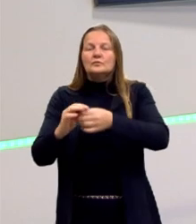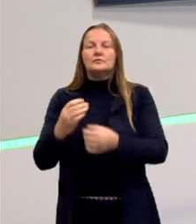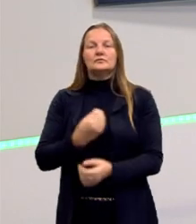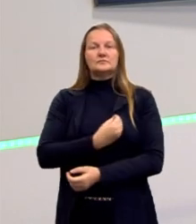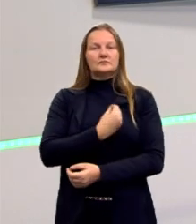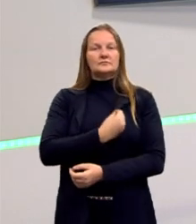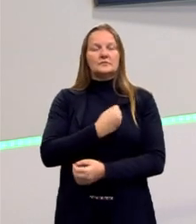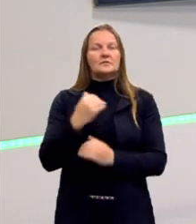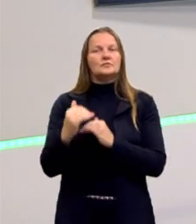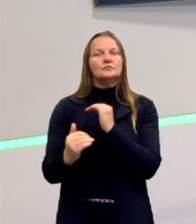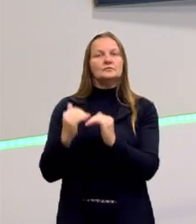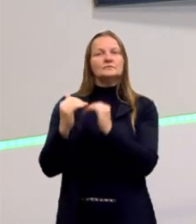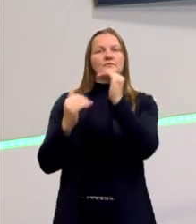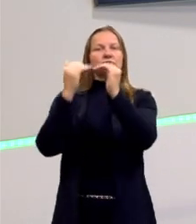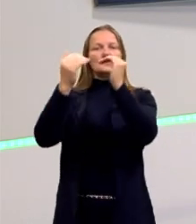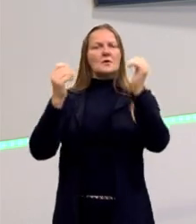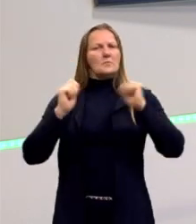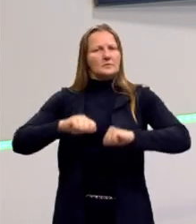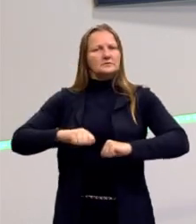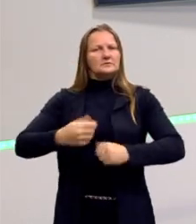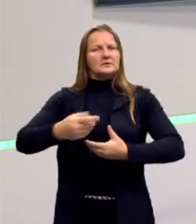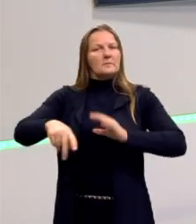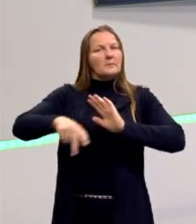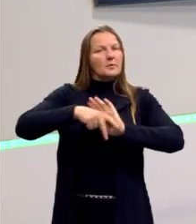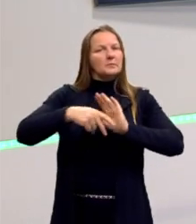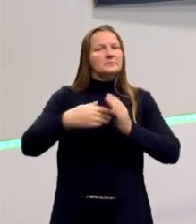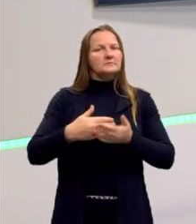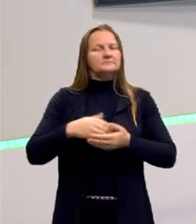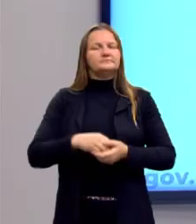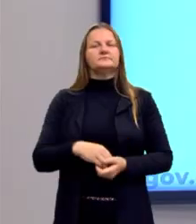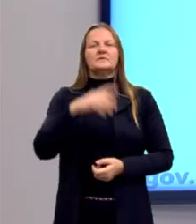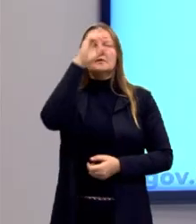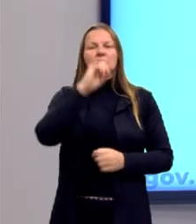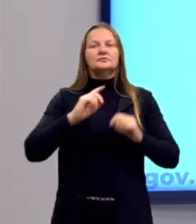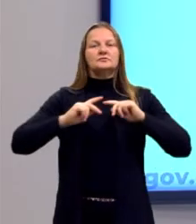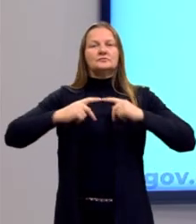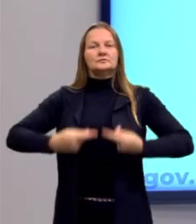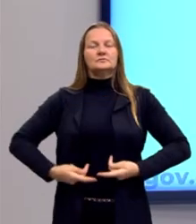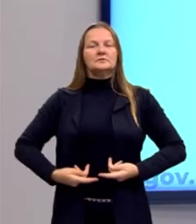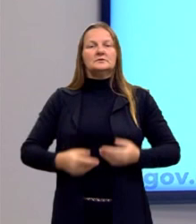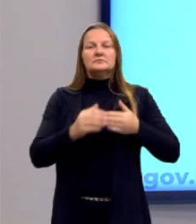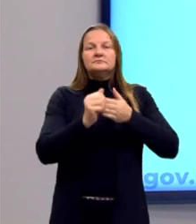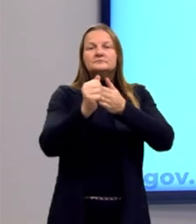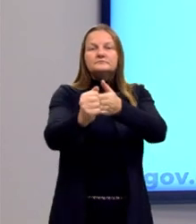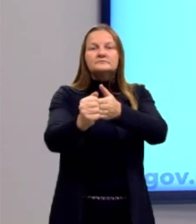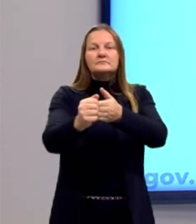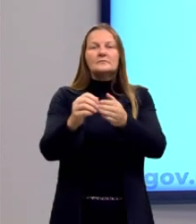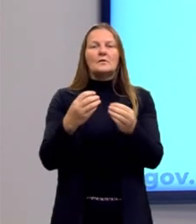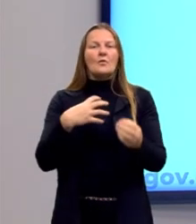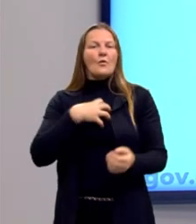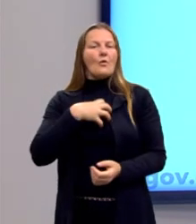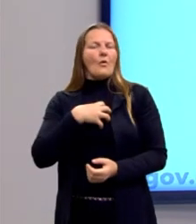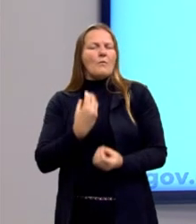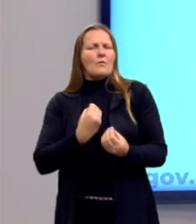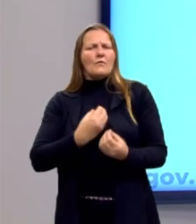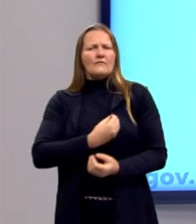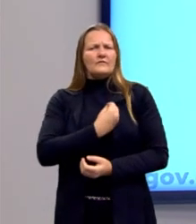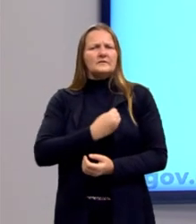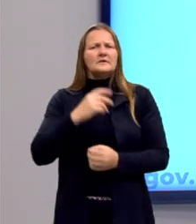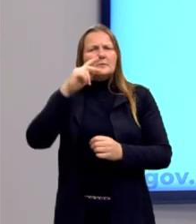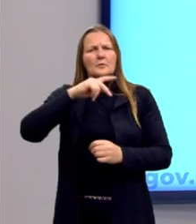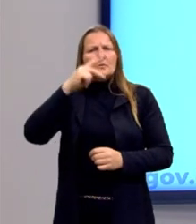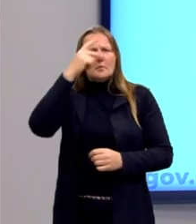desenvolver nossas potencialidades. Os direitos humanos regem o modo como os seres humanos